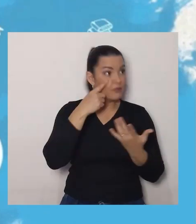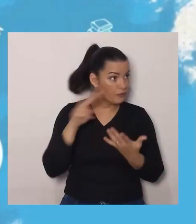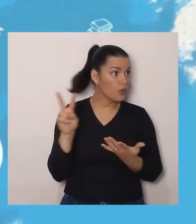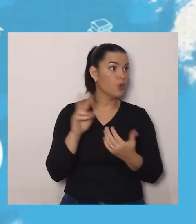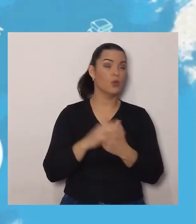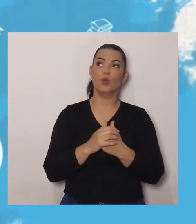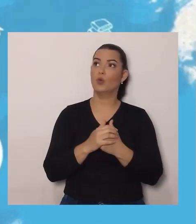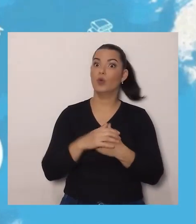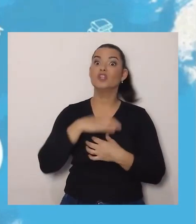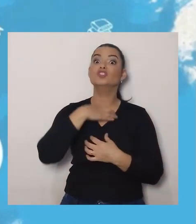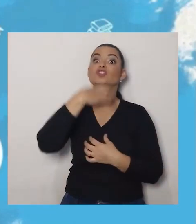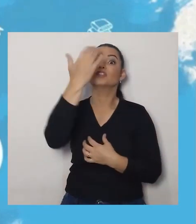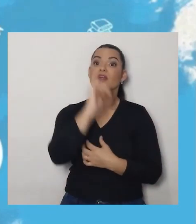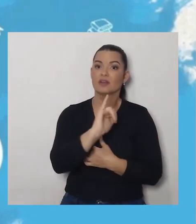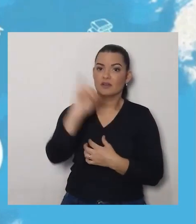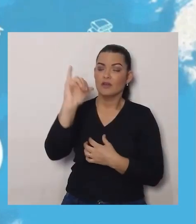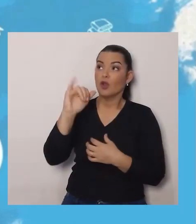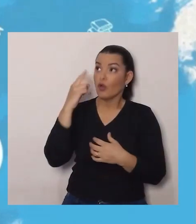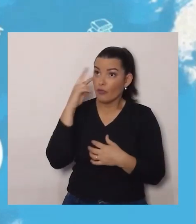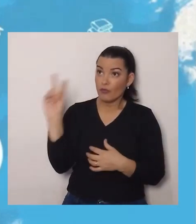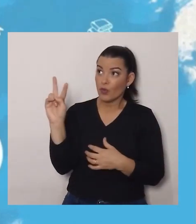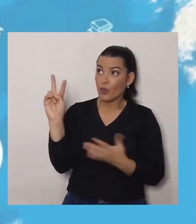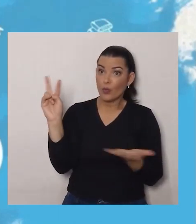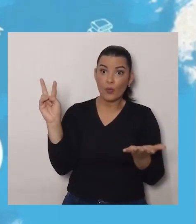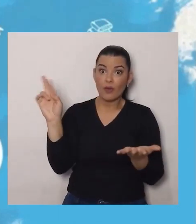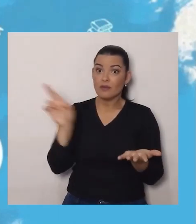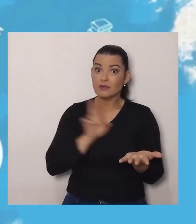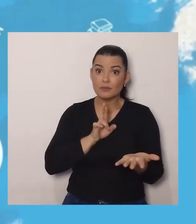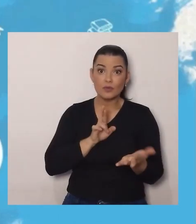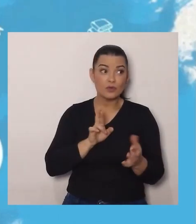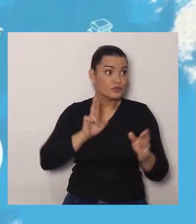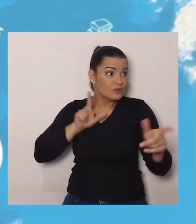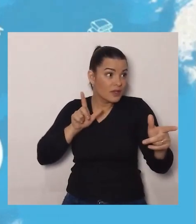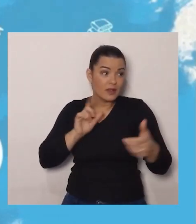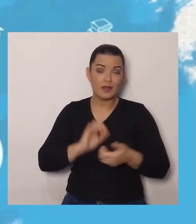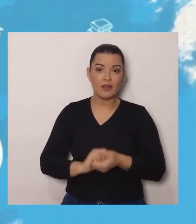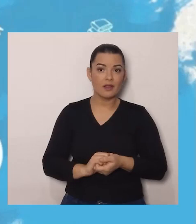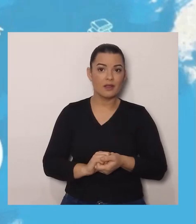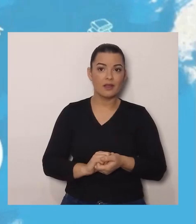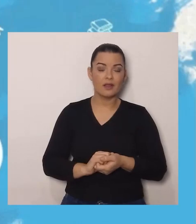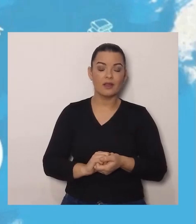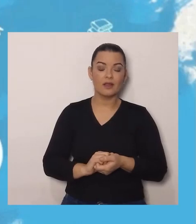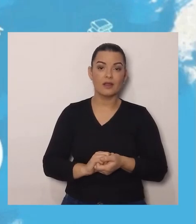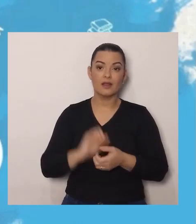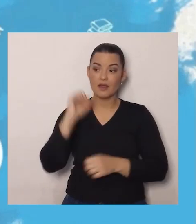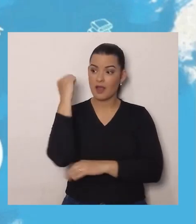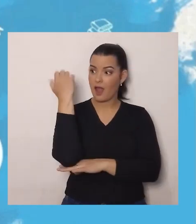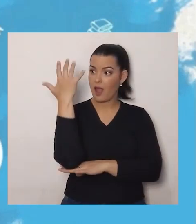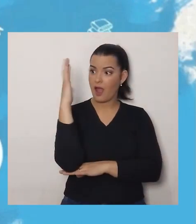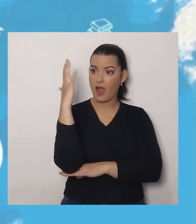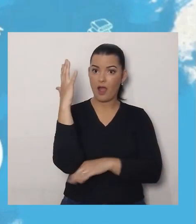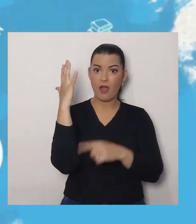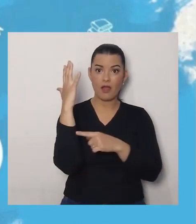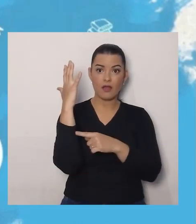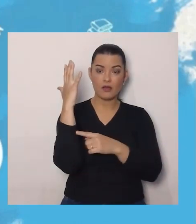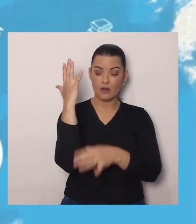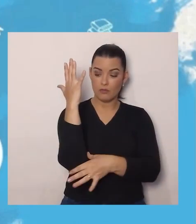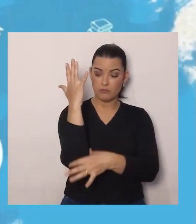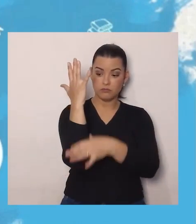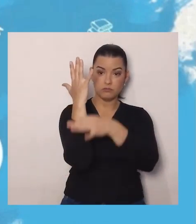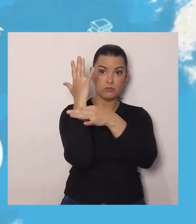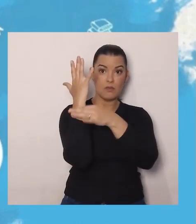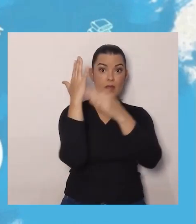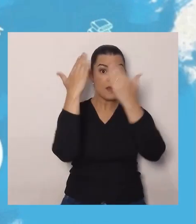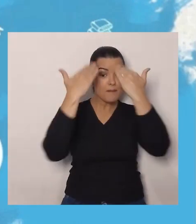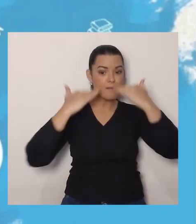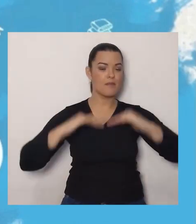coruja? Tá vendo como ele responde? Como ele vê as coisas diferentes? A árvore tem o tronco na parte de